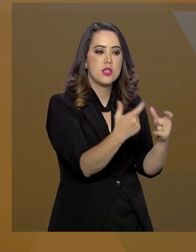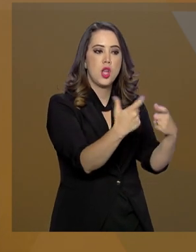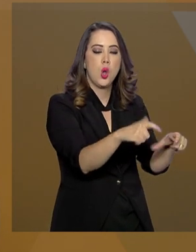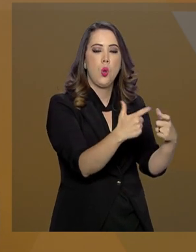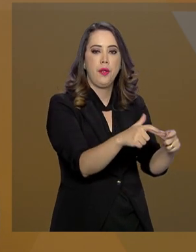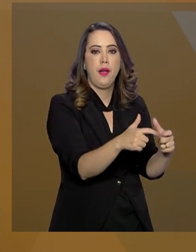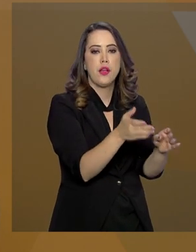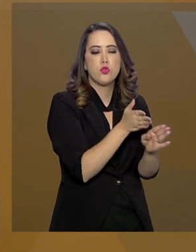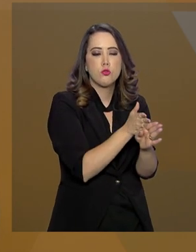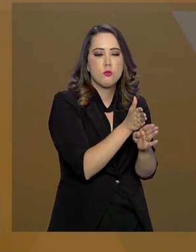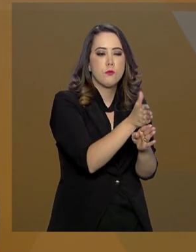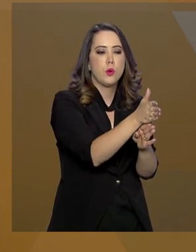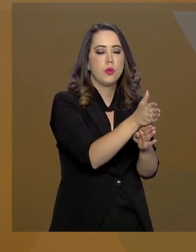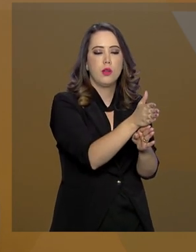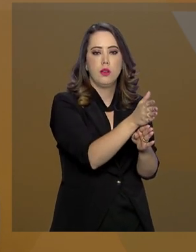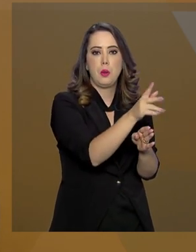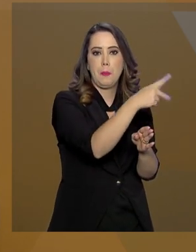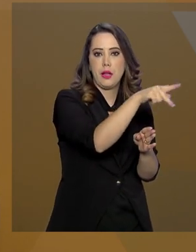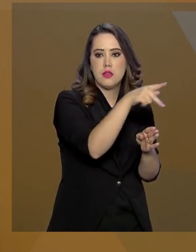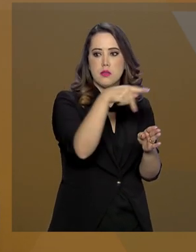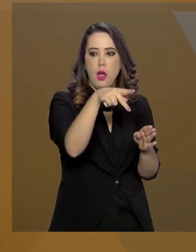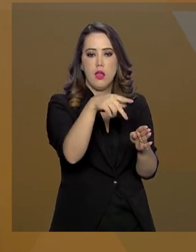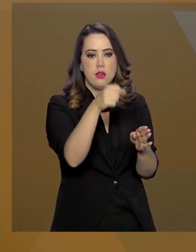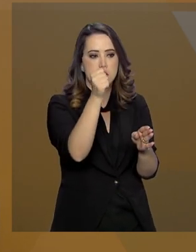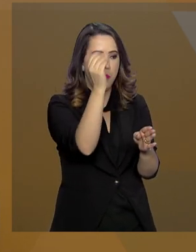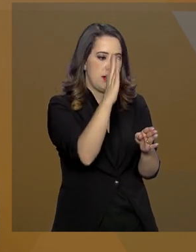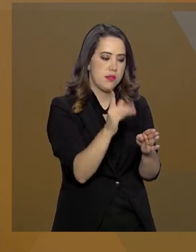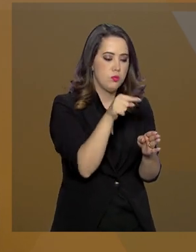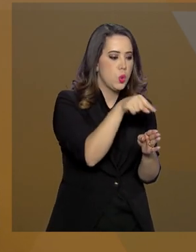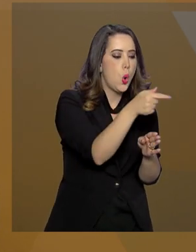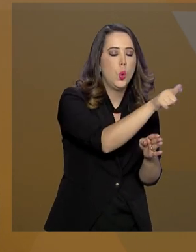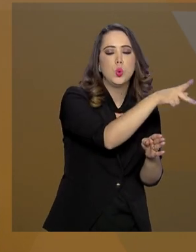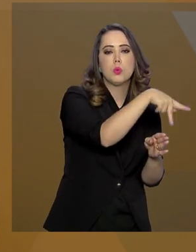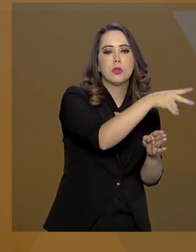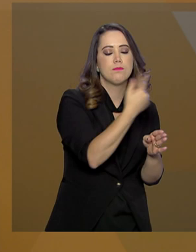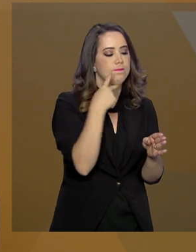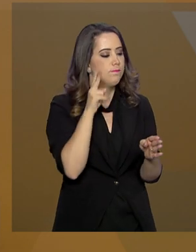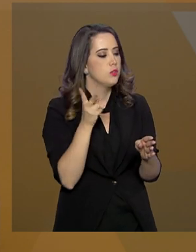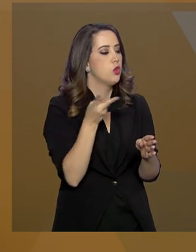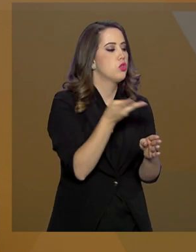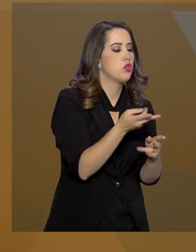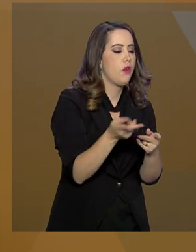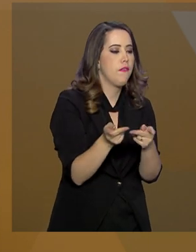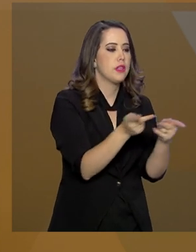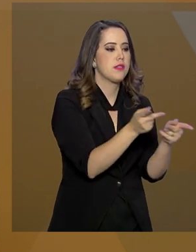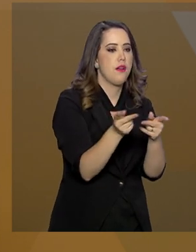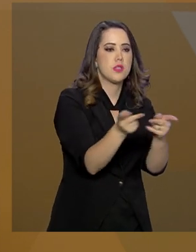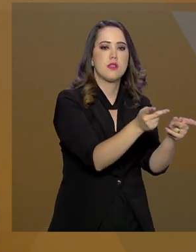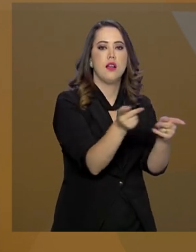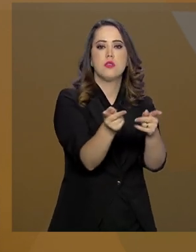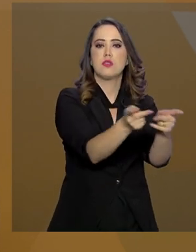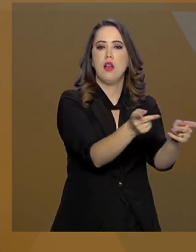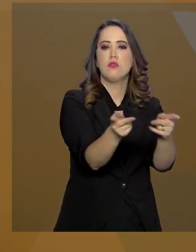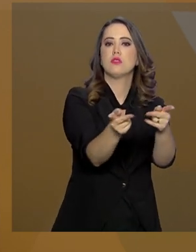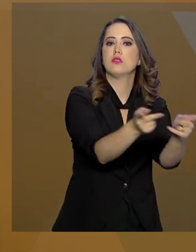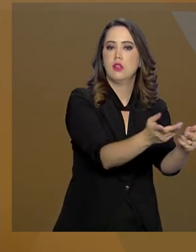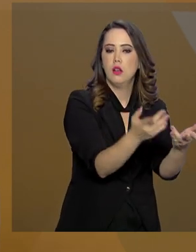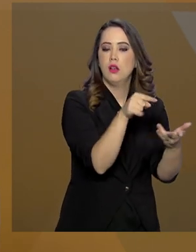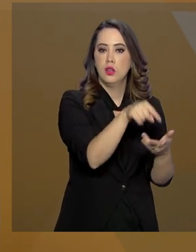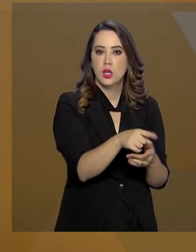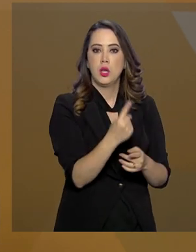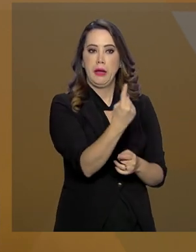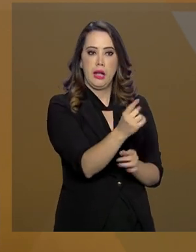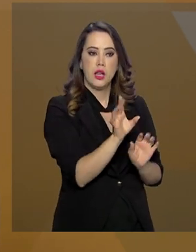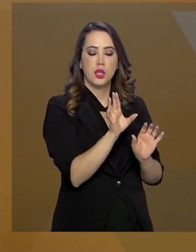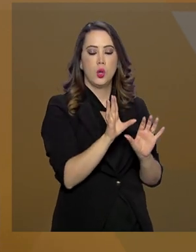de fronteira com a nossa equipe, especialmente aos gabinetes de gestão integrada de fronteiras. Então, cada estado tem seu gabinete.